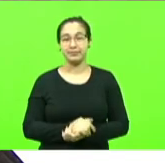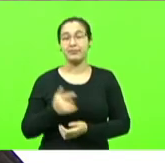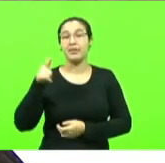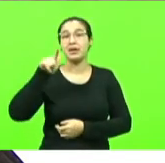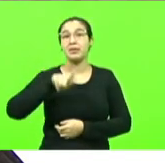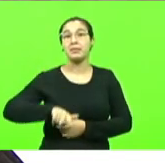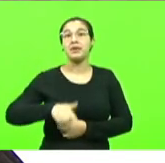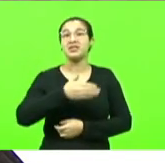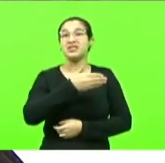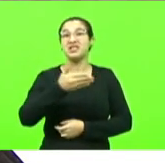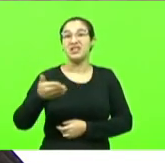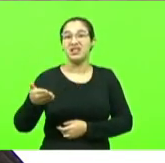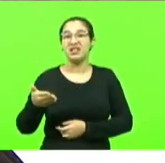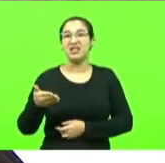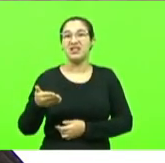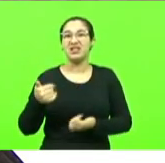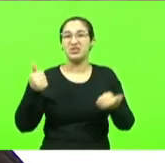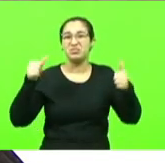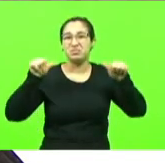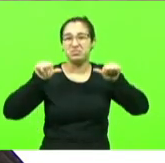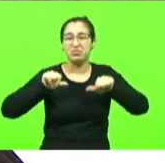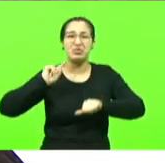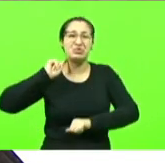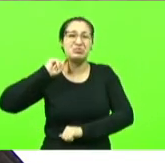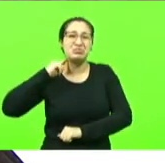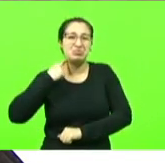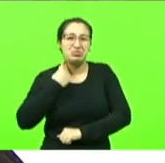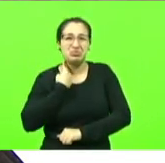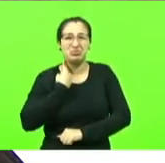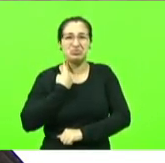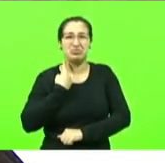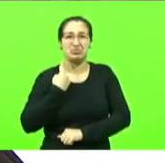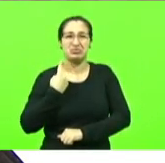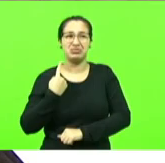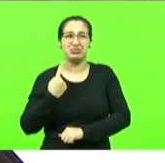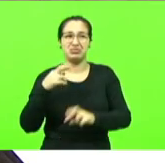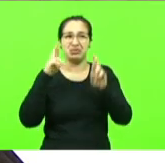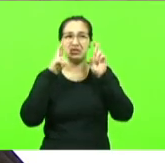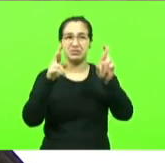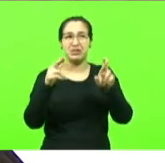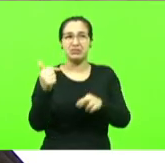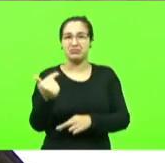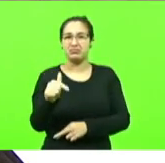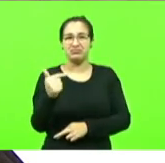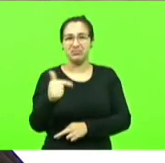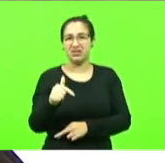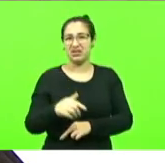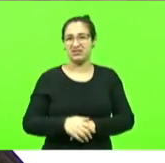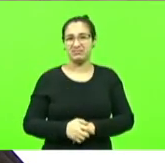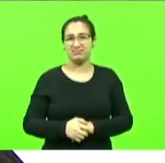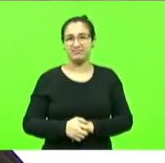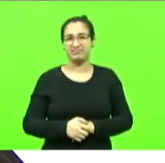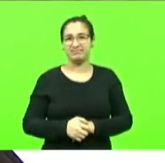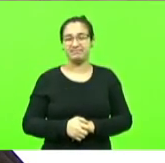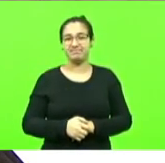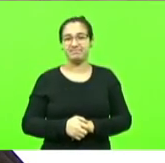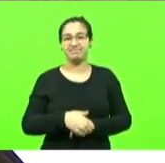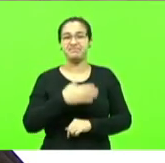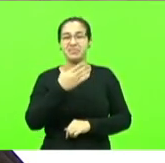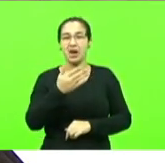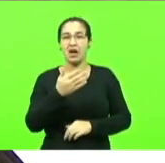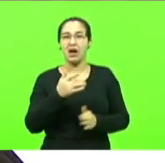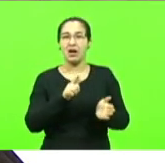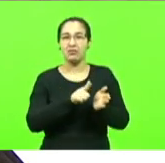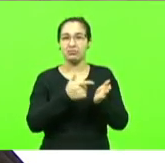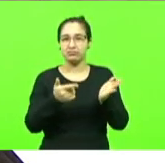porcos e são imundos e desrespeitosos na página da jornalista